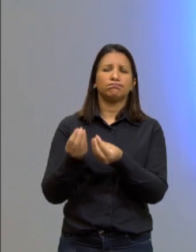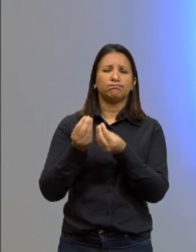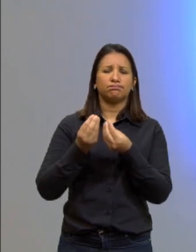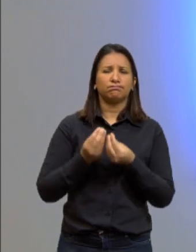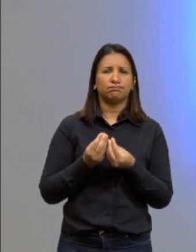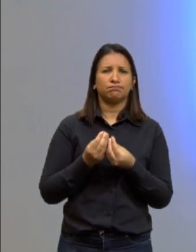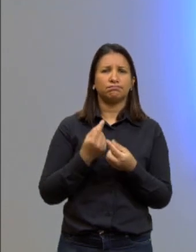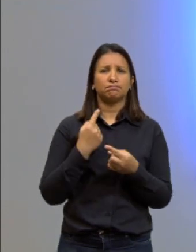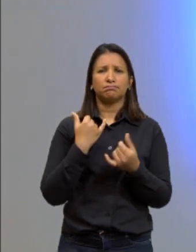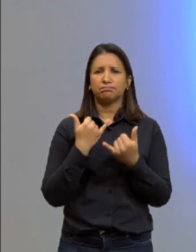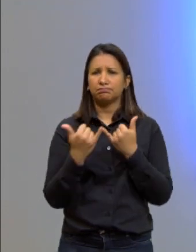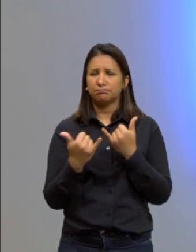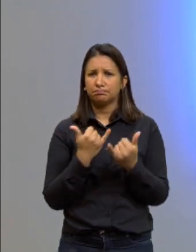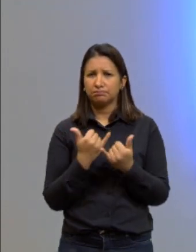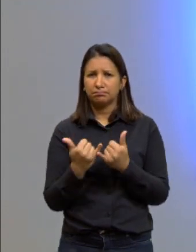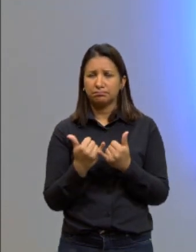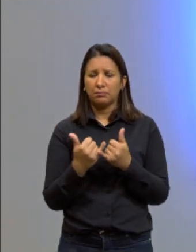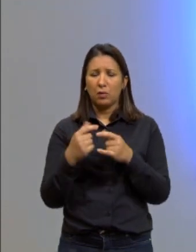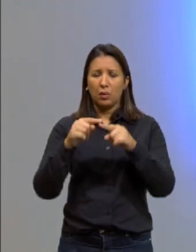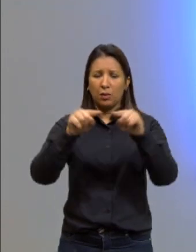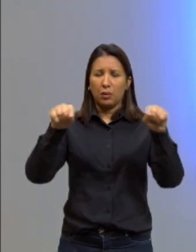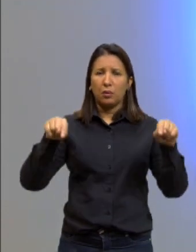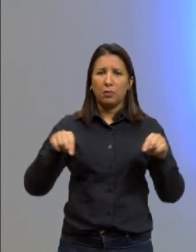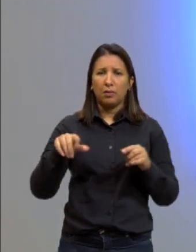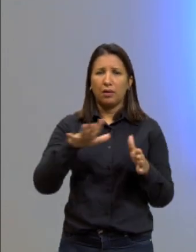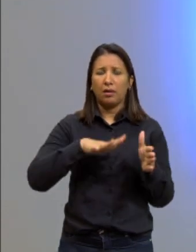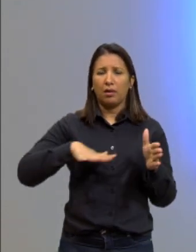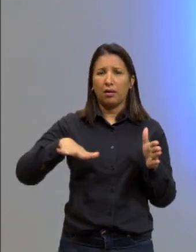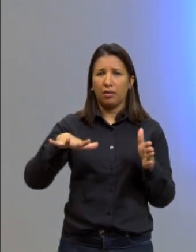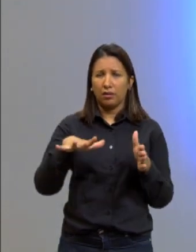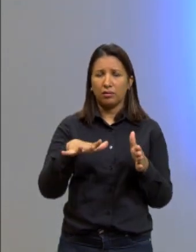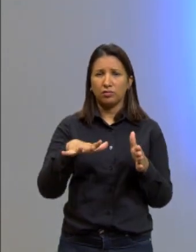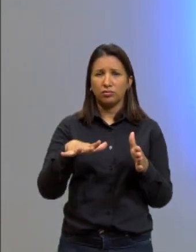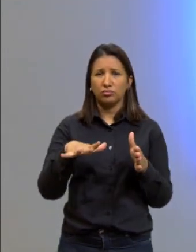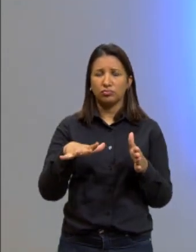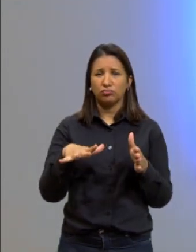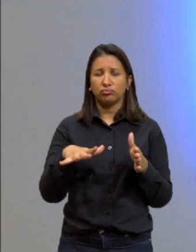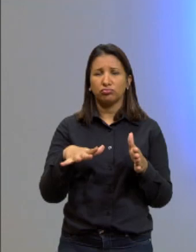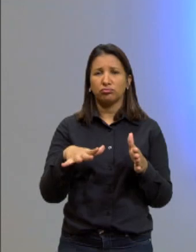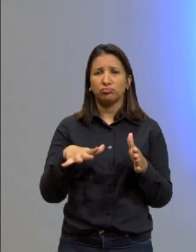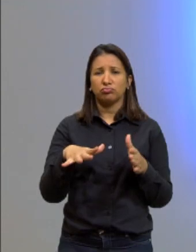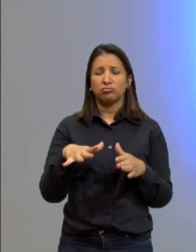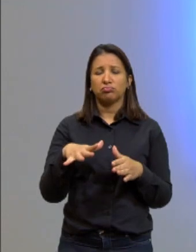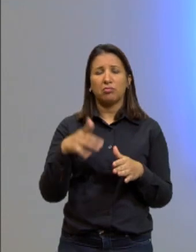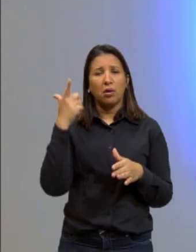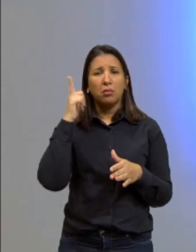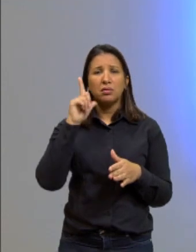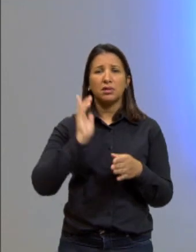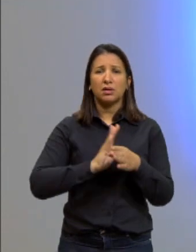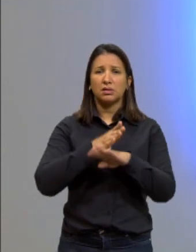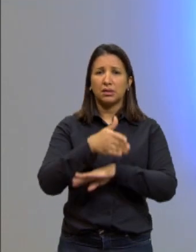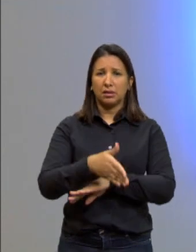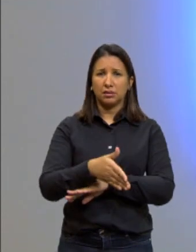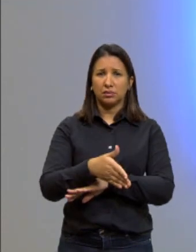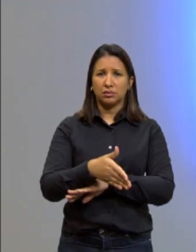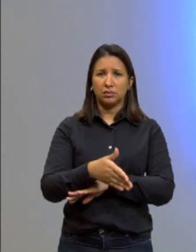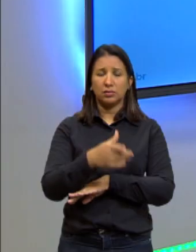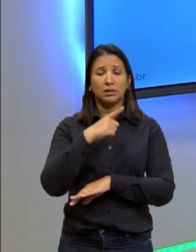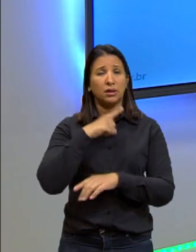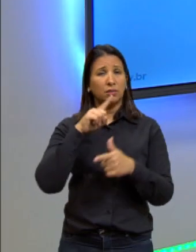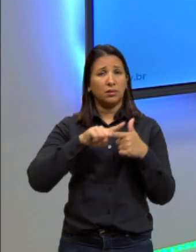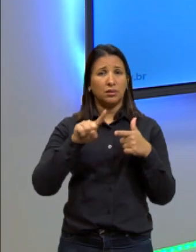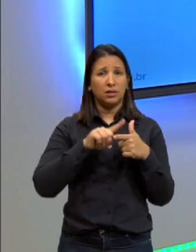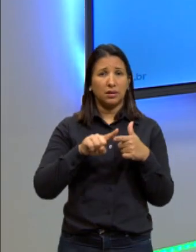como, por exemplo, locais nestes para atingi-los. então vocês estão vendo que além de um problema